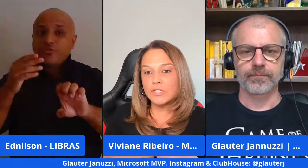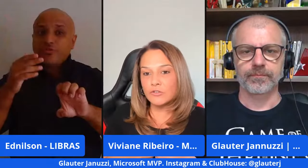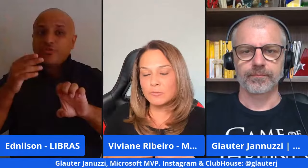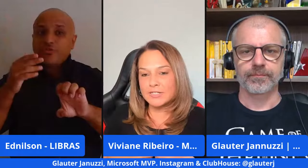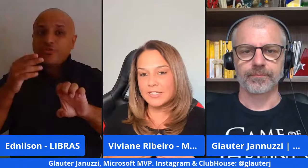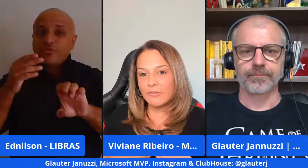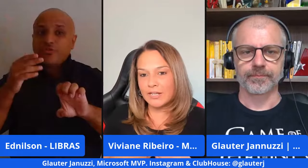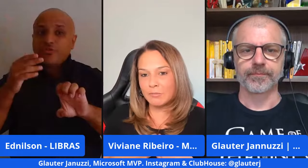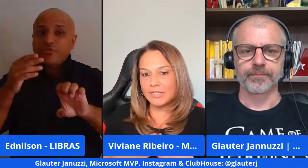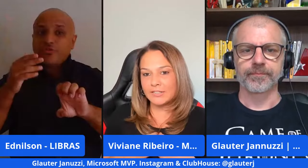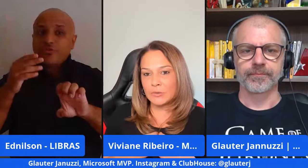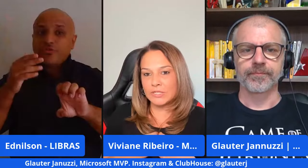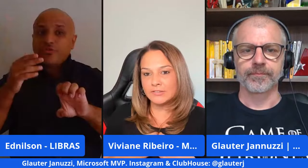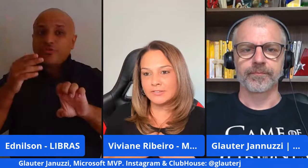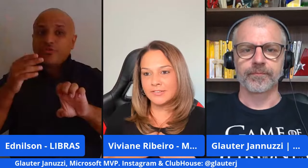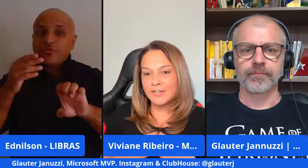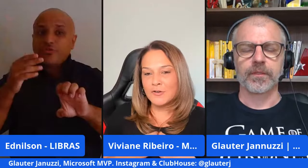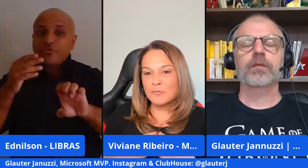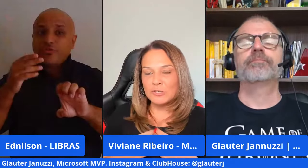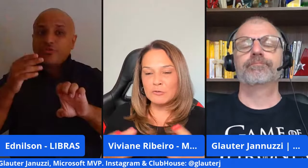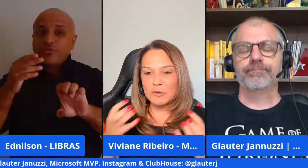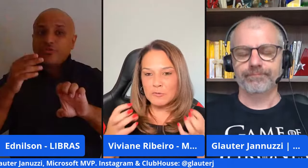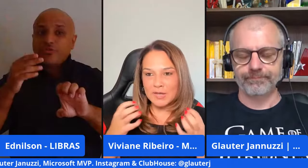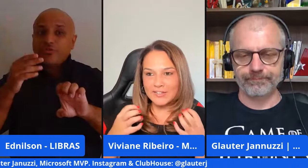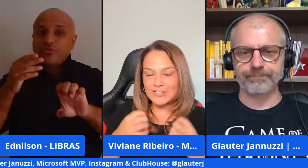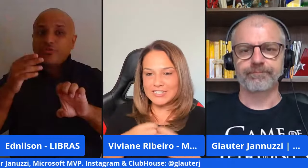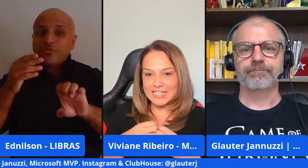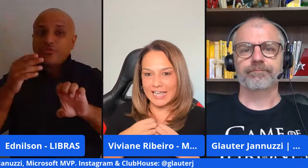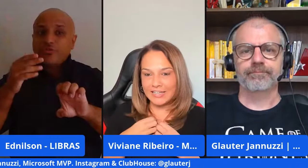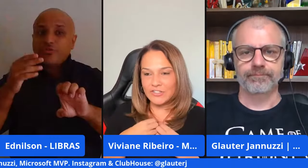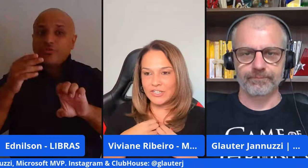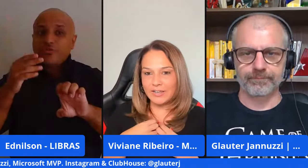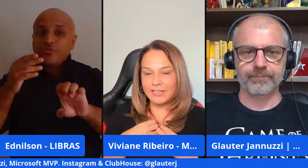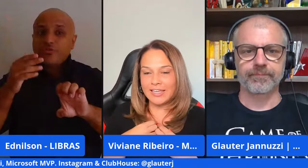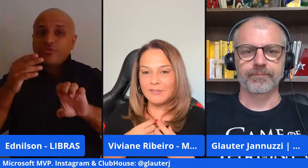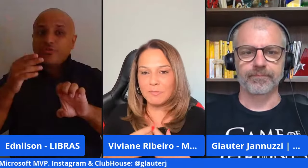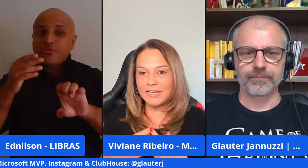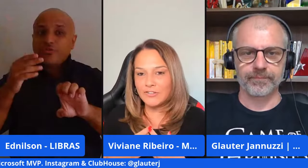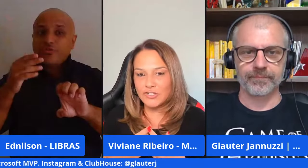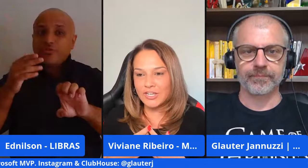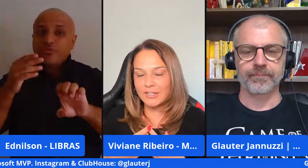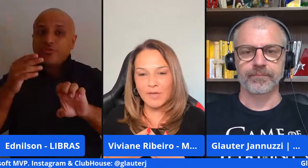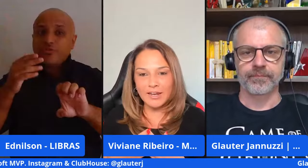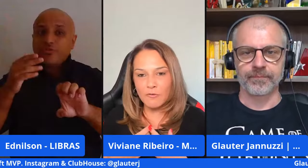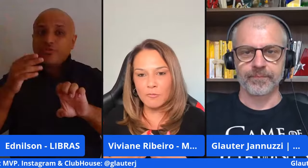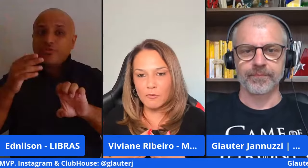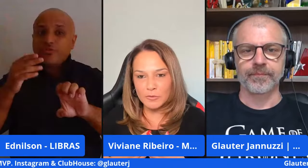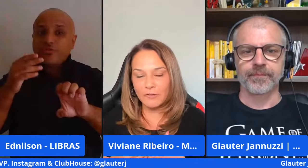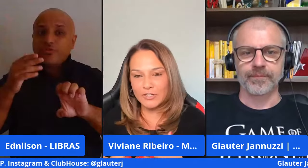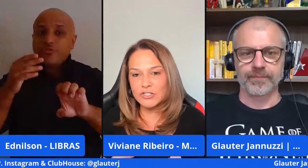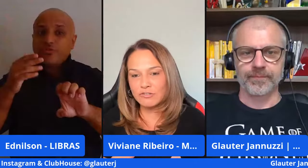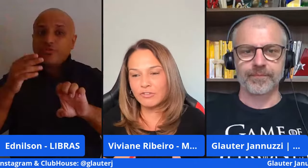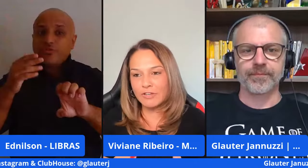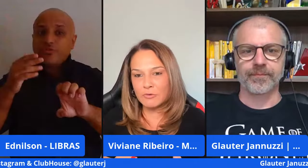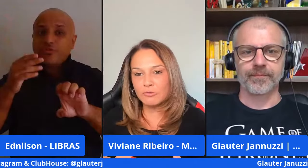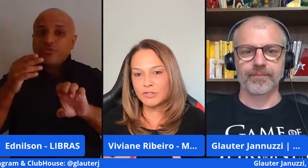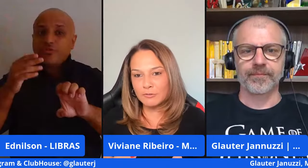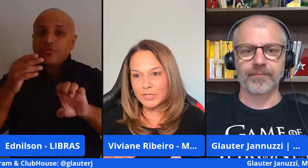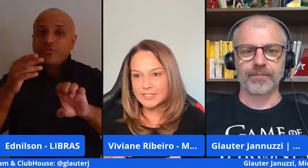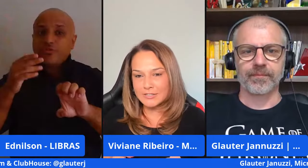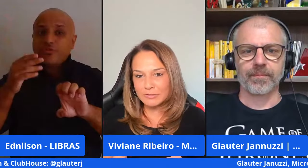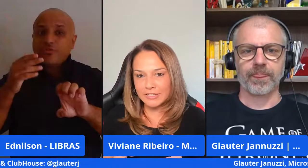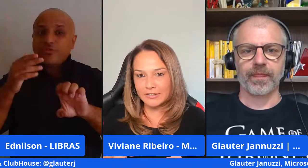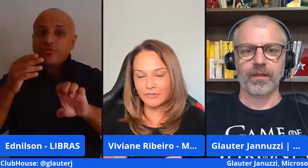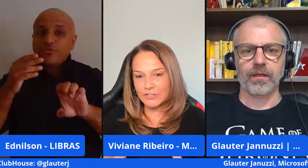levei muitos anos pra dizer que eu era empreendedora porque no meu mindset quem empreendia não era algo bom porque é o que a gente vive a